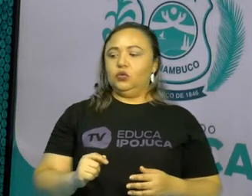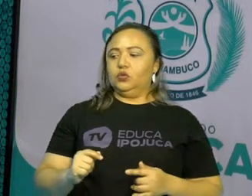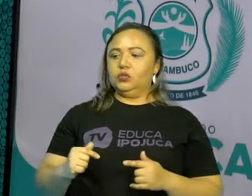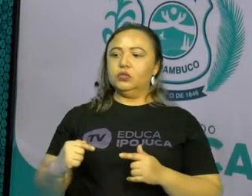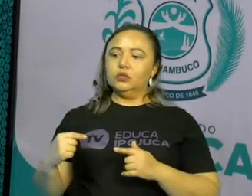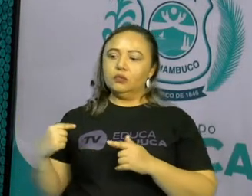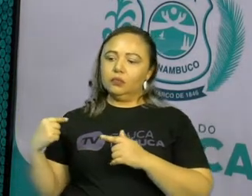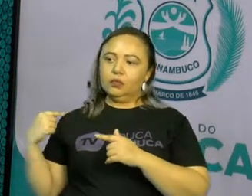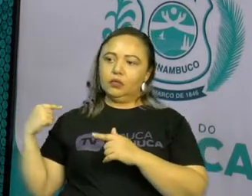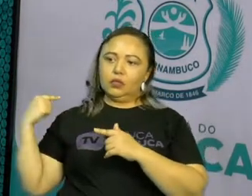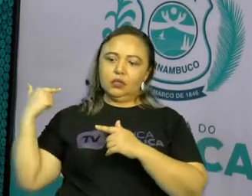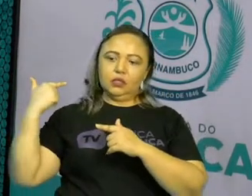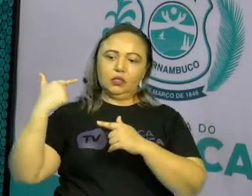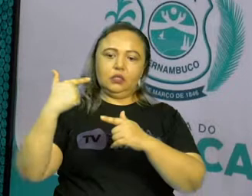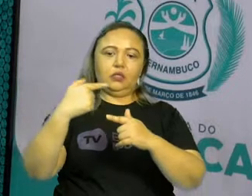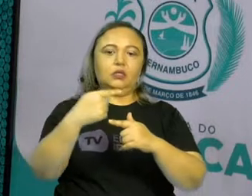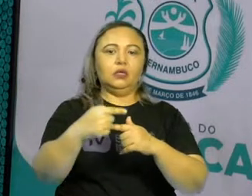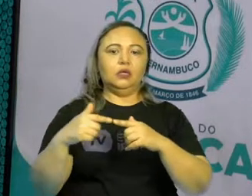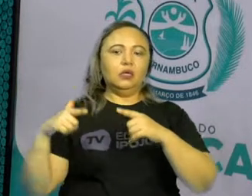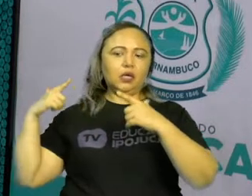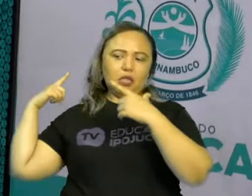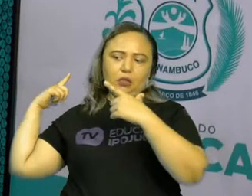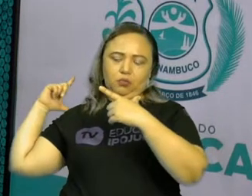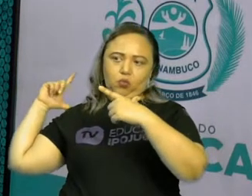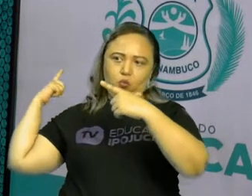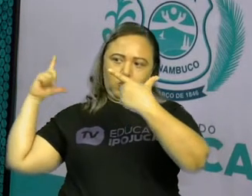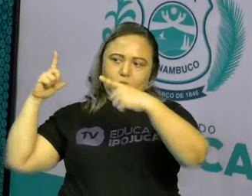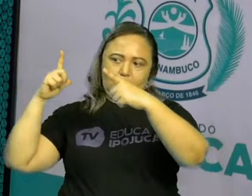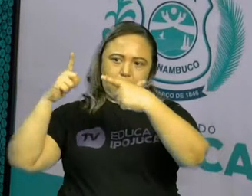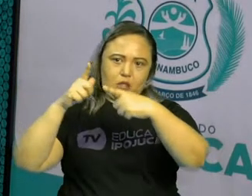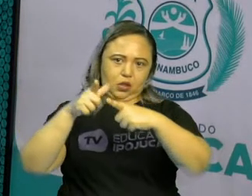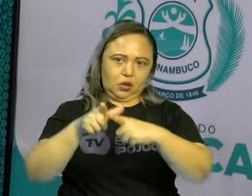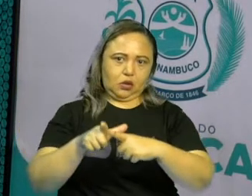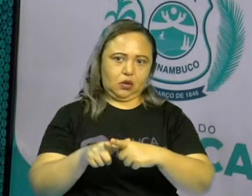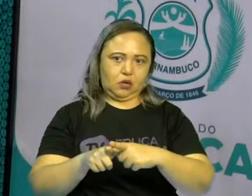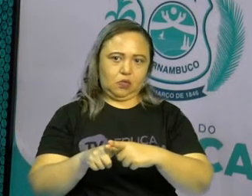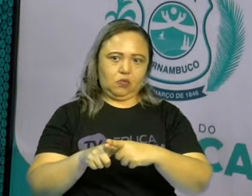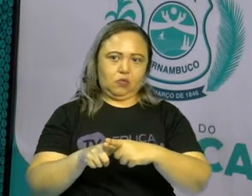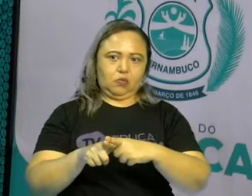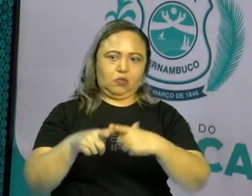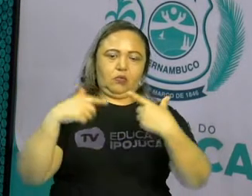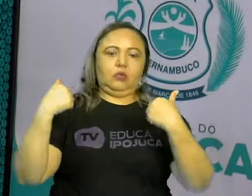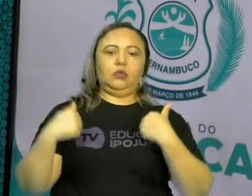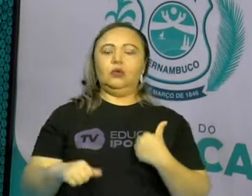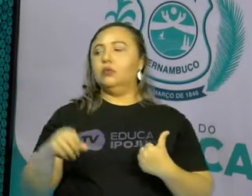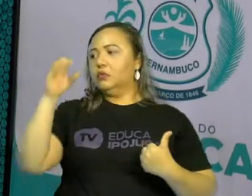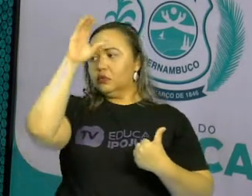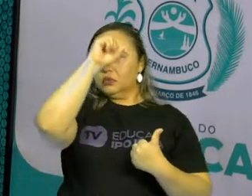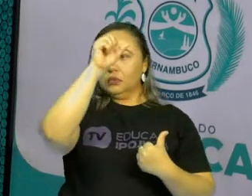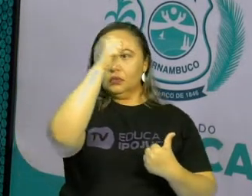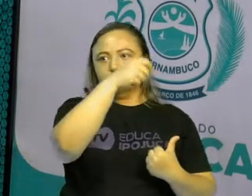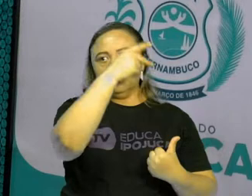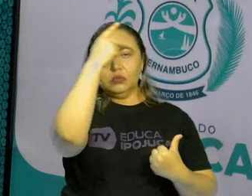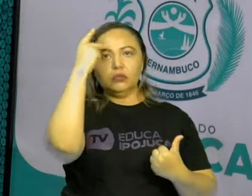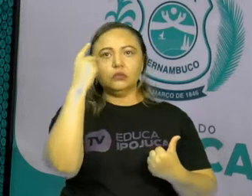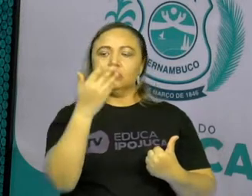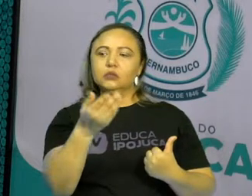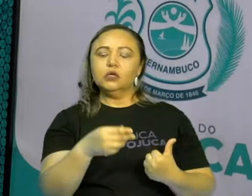cultura que aprendemos a cultura dos antepassados e que vão sendo